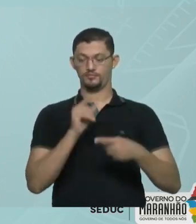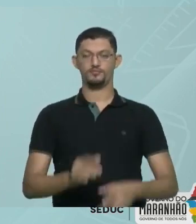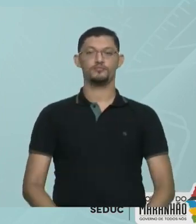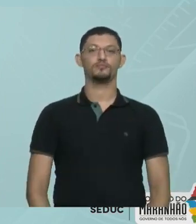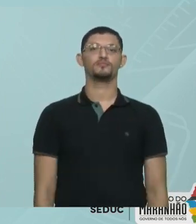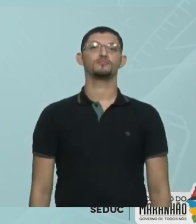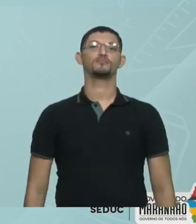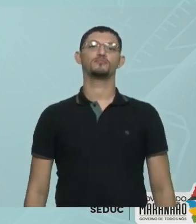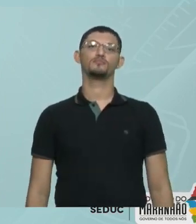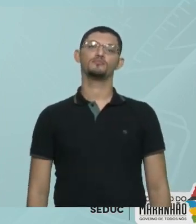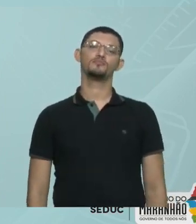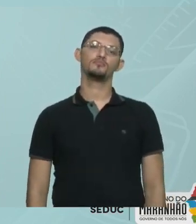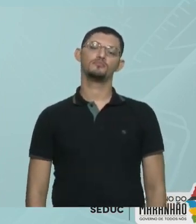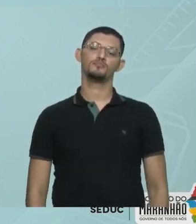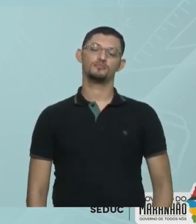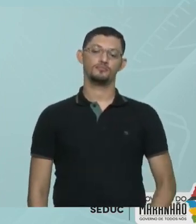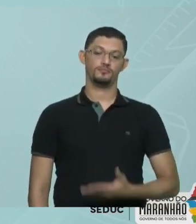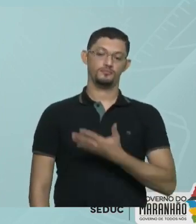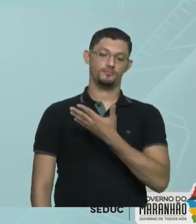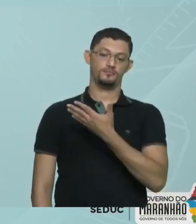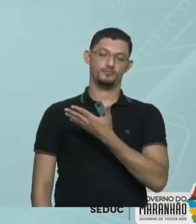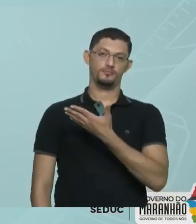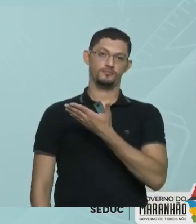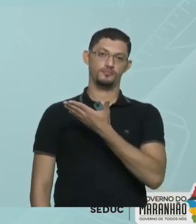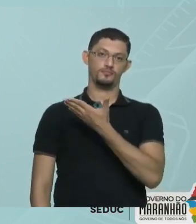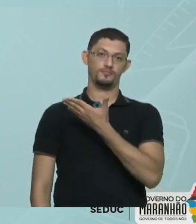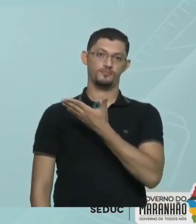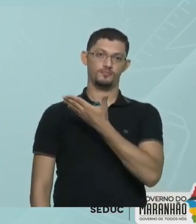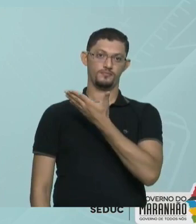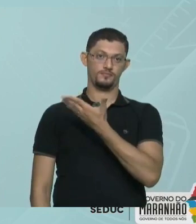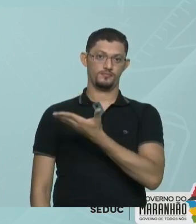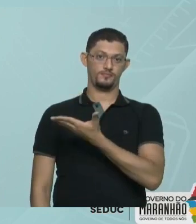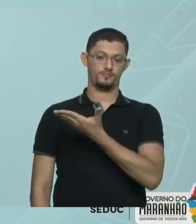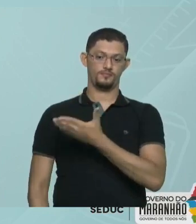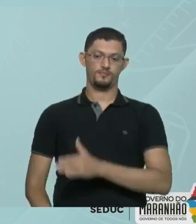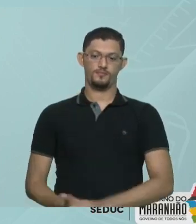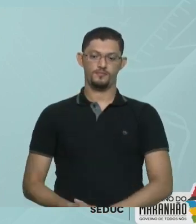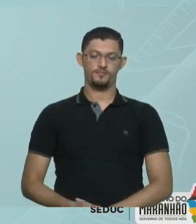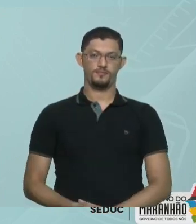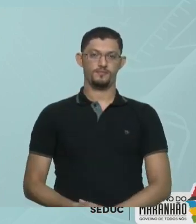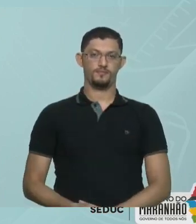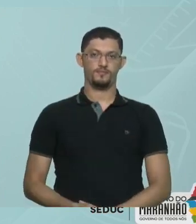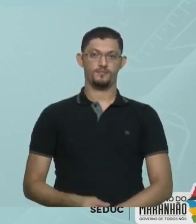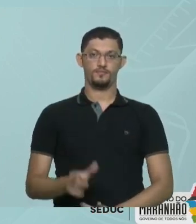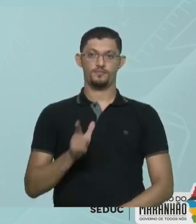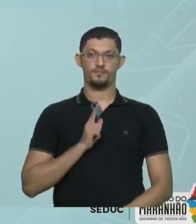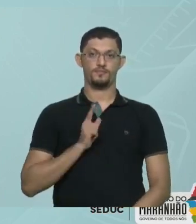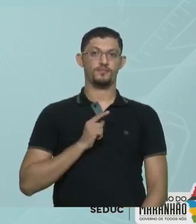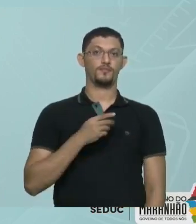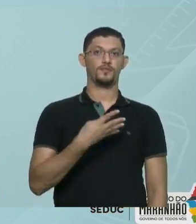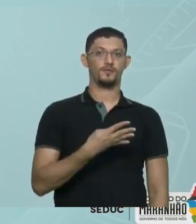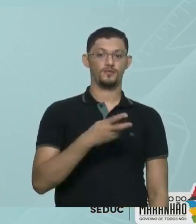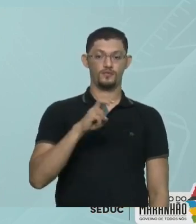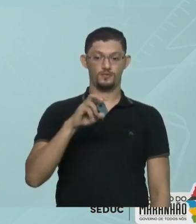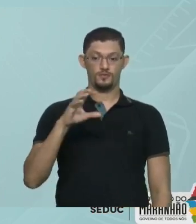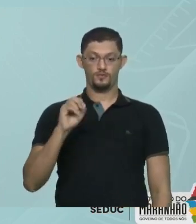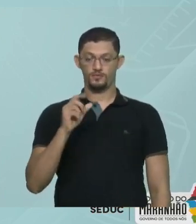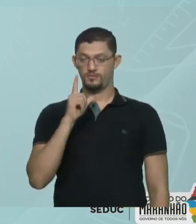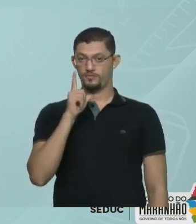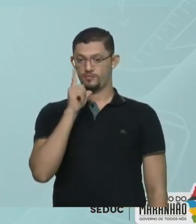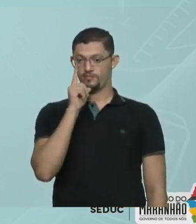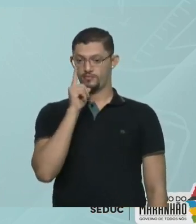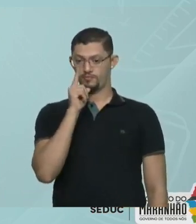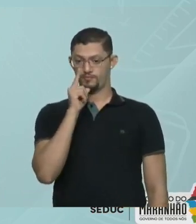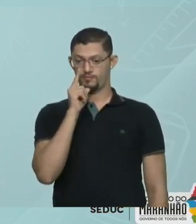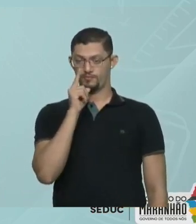Tem um coeficiente de solubilidade Igual a 34 Para cada 100 gramas de água A 20 graus Celsius Tendo 450 gramas De